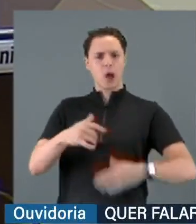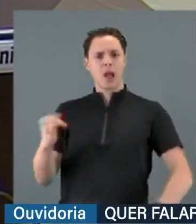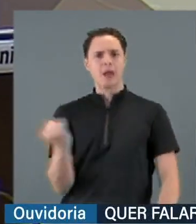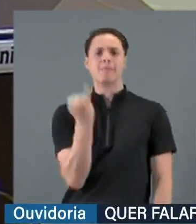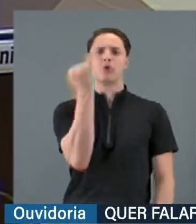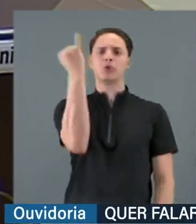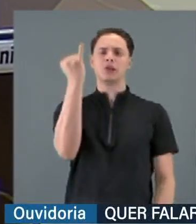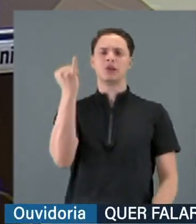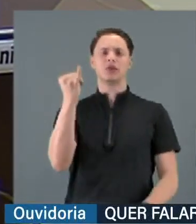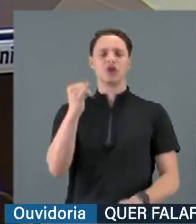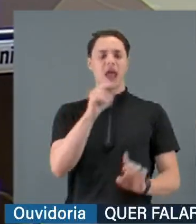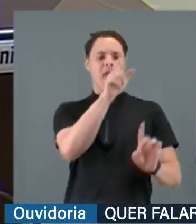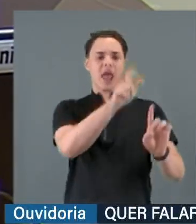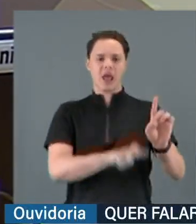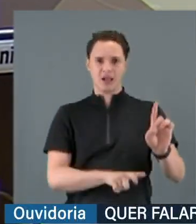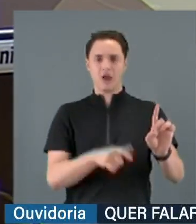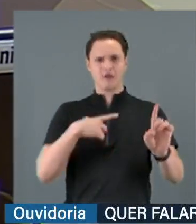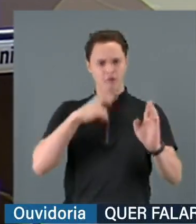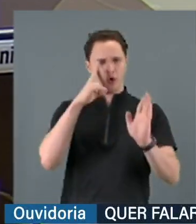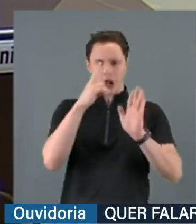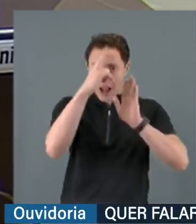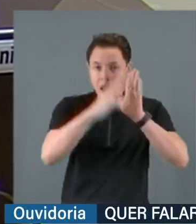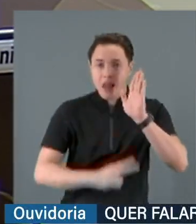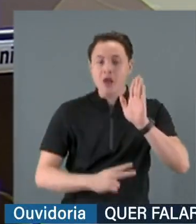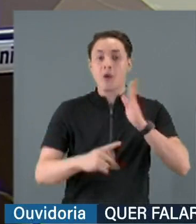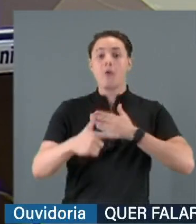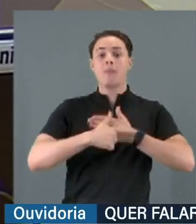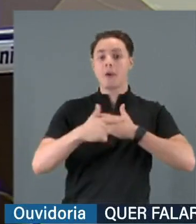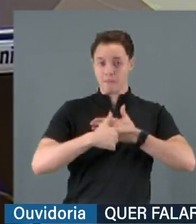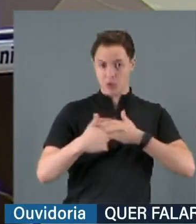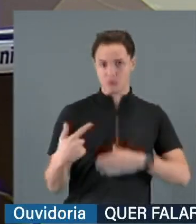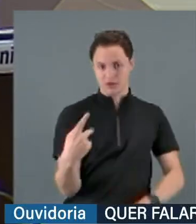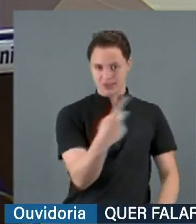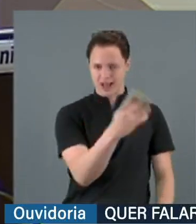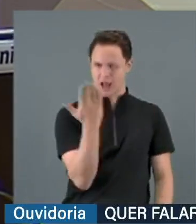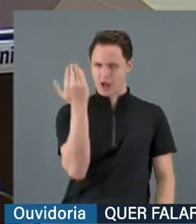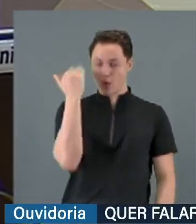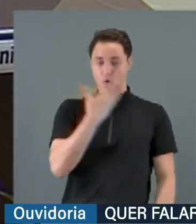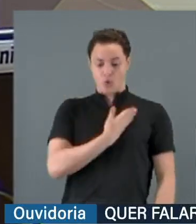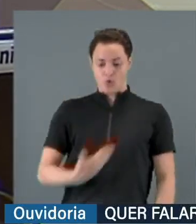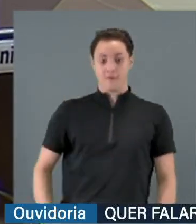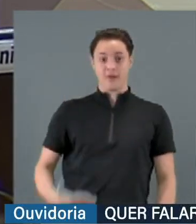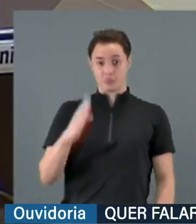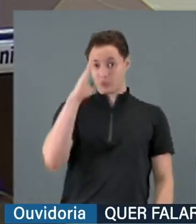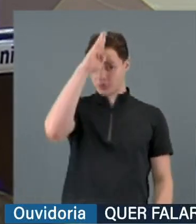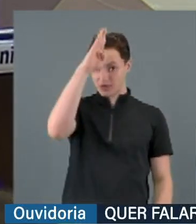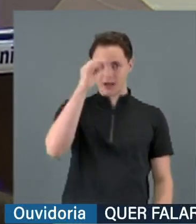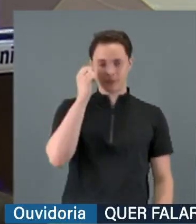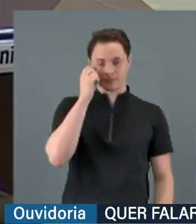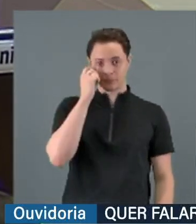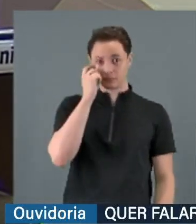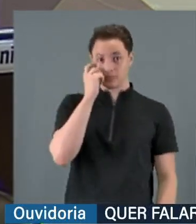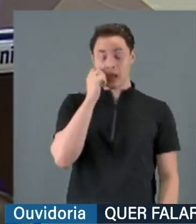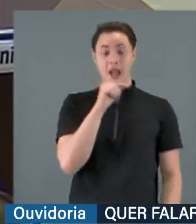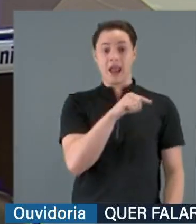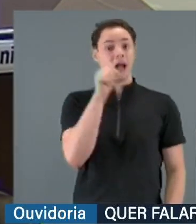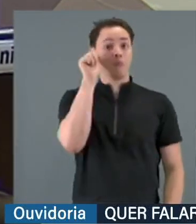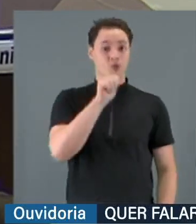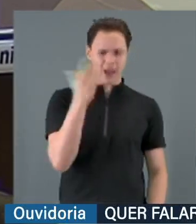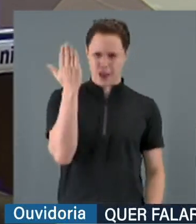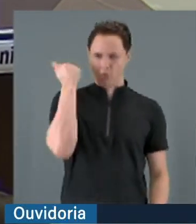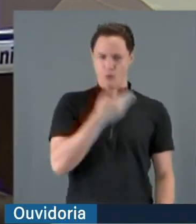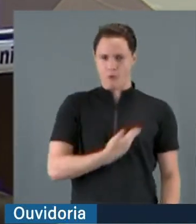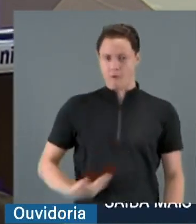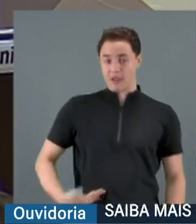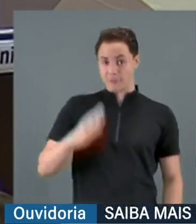como, vou ler exatamente aqui a função dela, no governo anterior. Ela era diretora